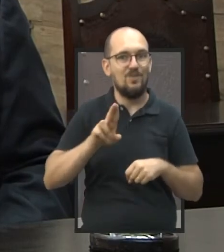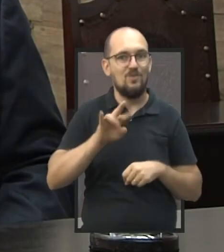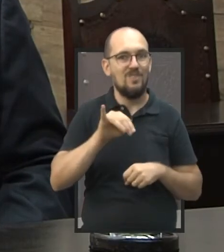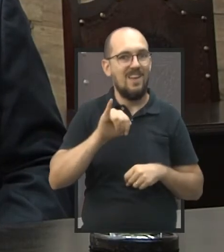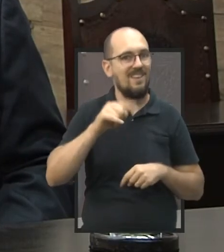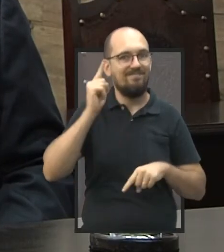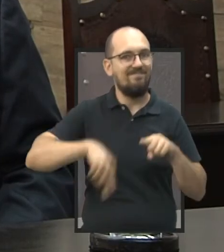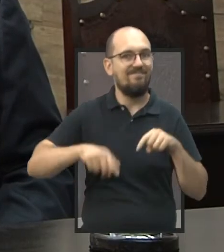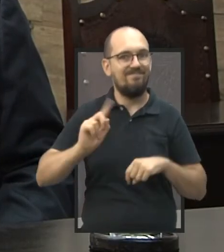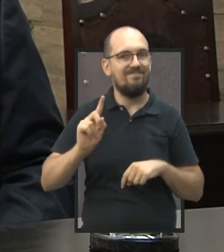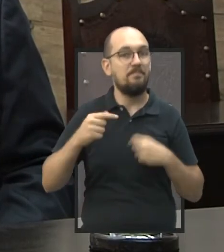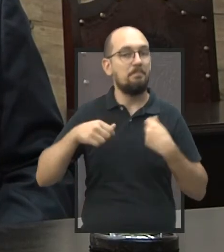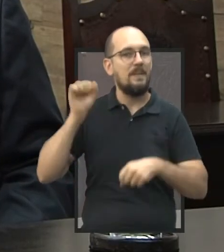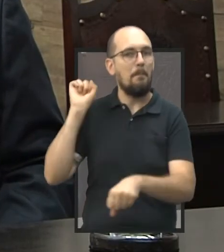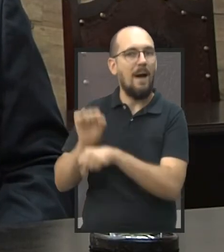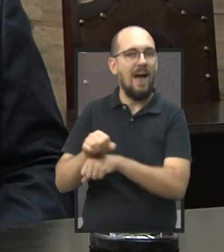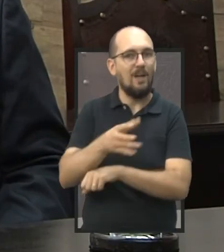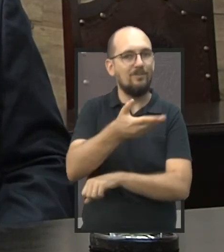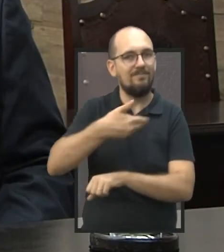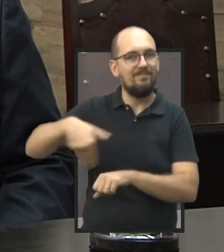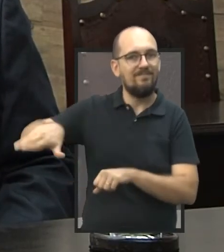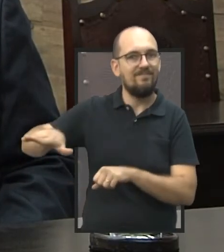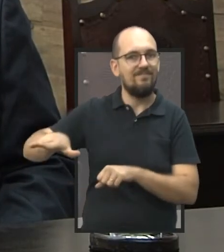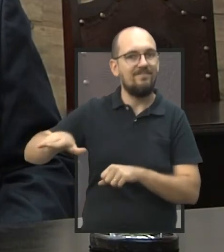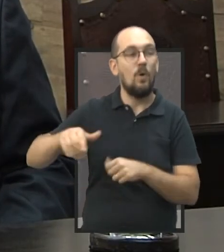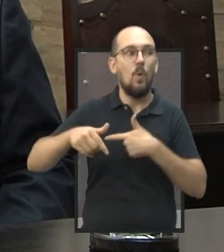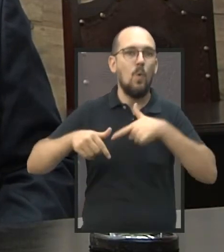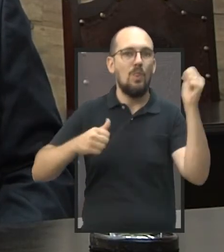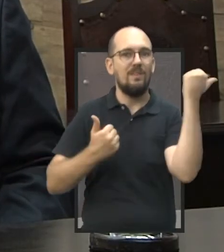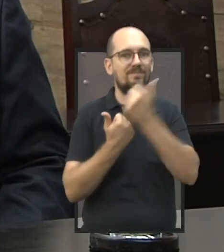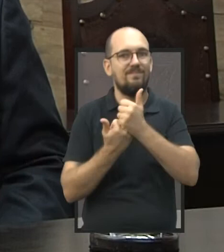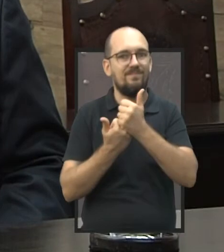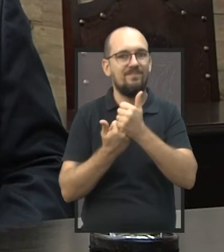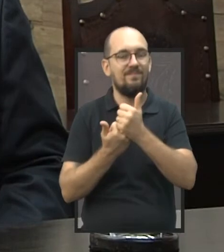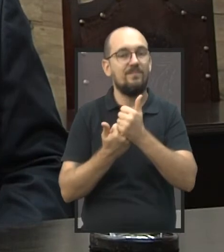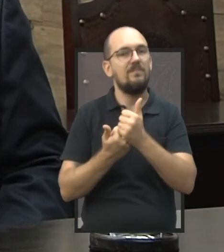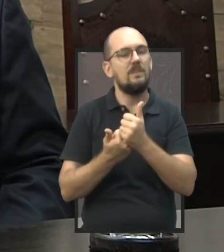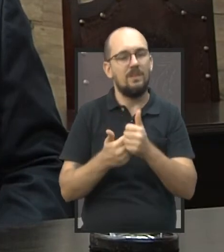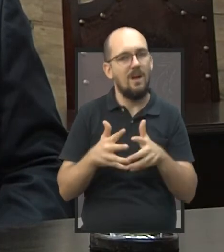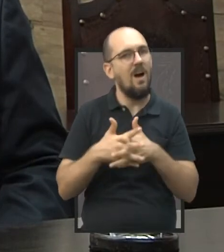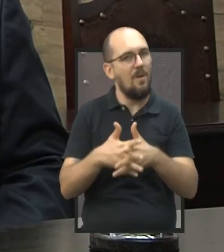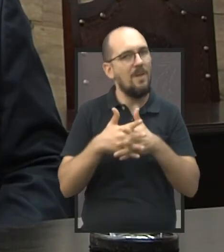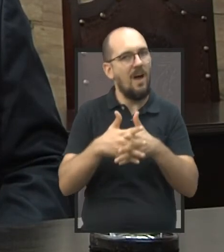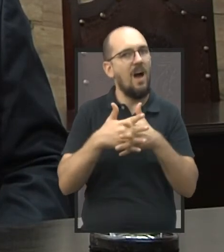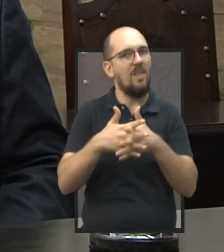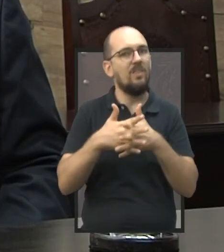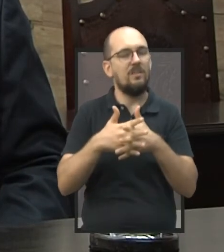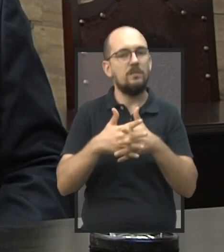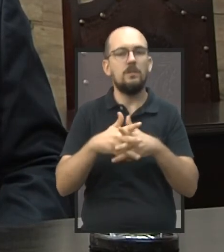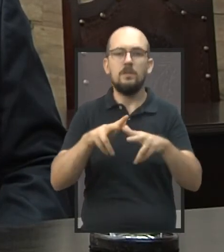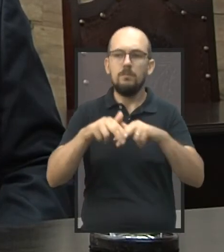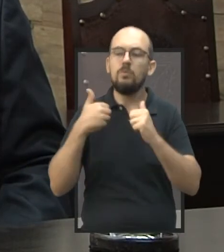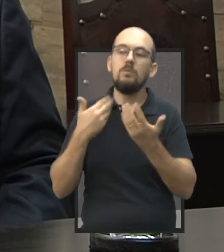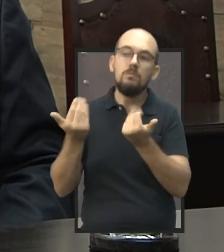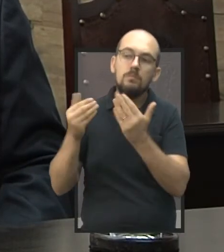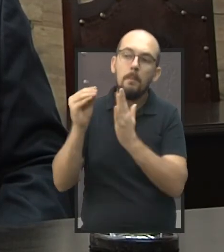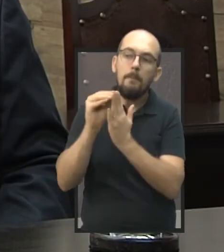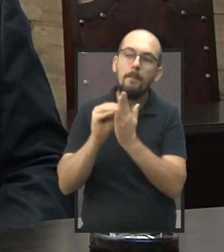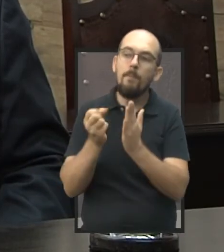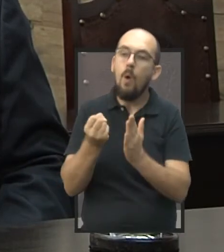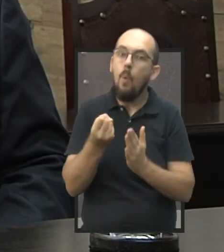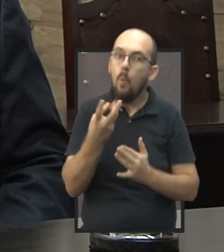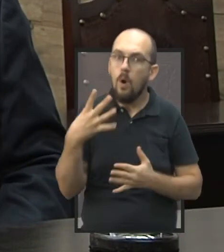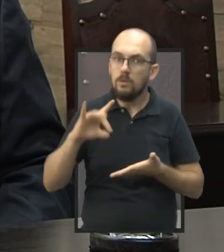serviço. Ela já tem que estar parada. E a situação das nossas ambulâncias, elas estão complicadas, por isso que eu fiz o levantamento. Eu quero saber